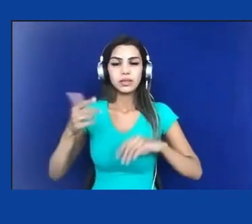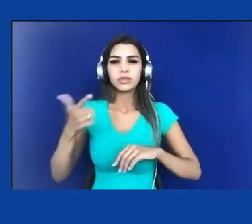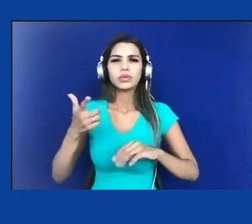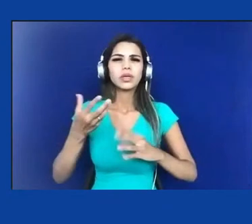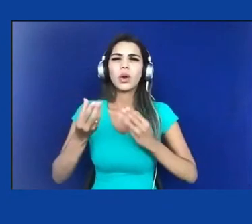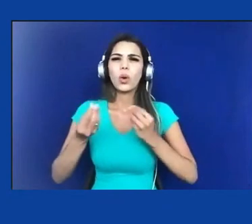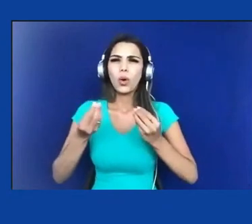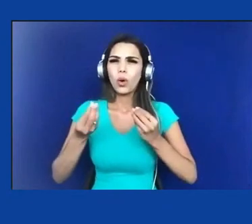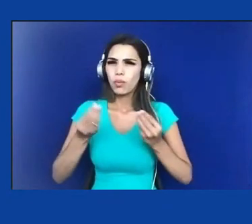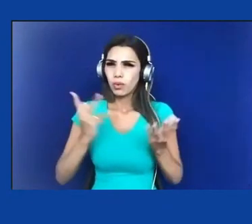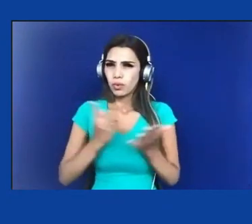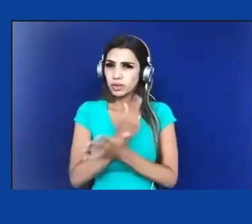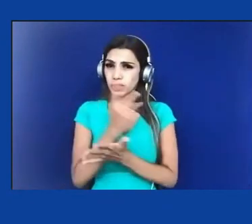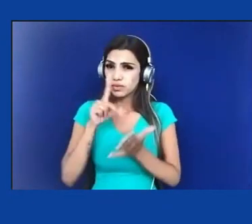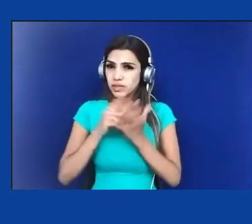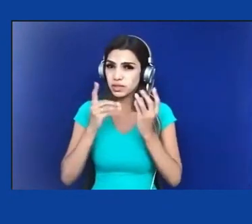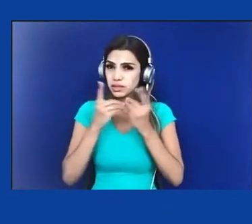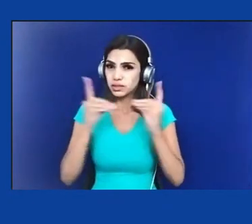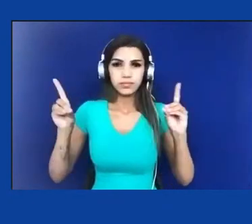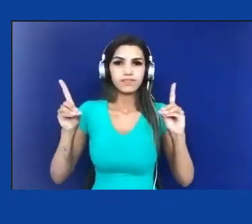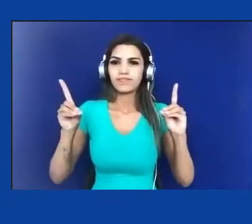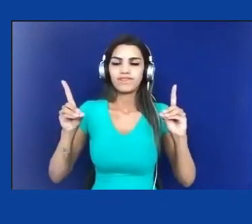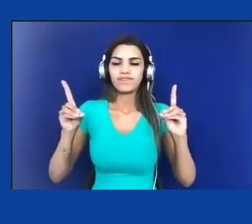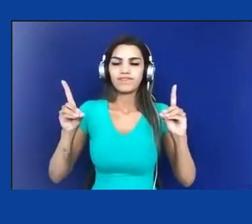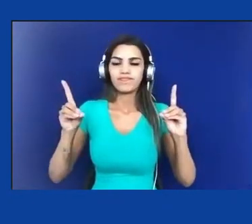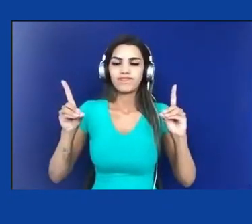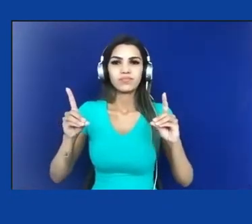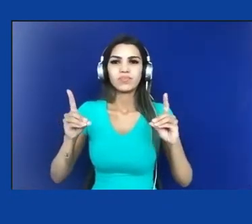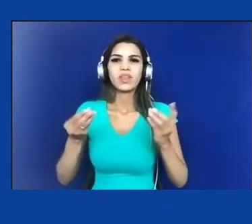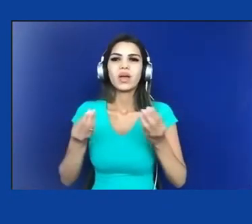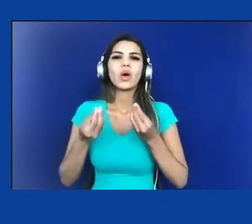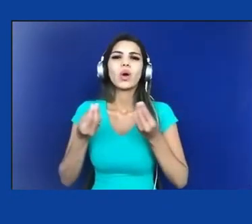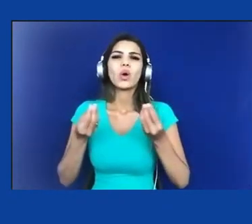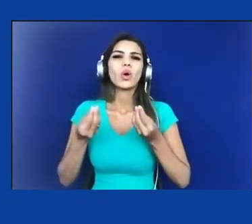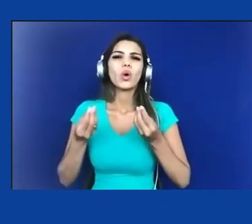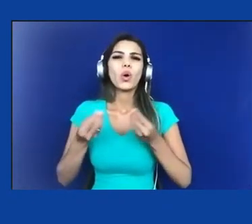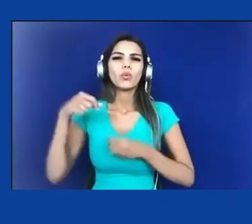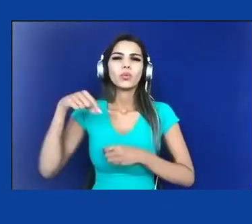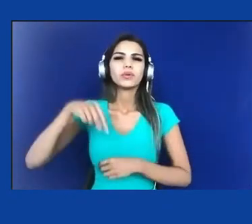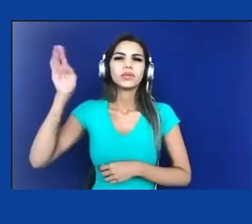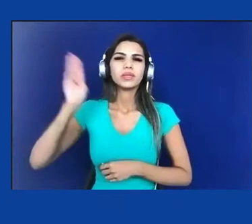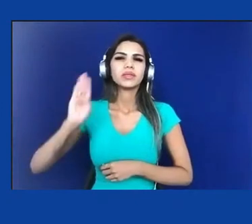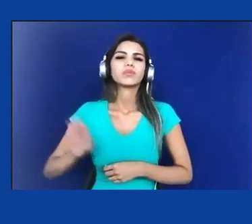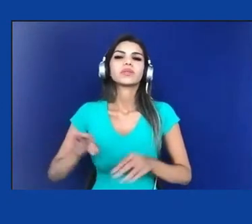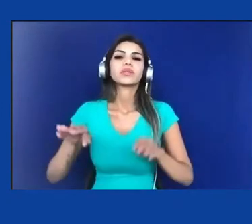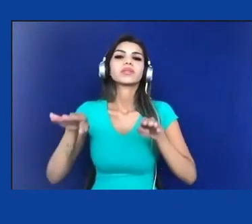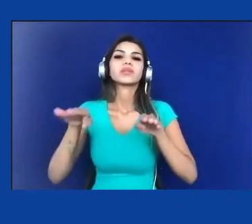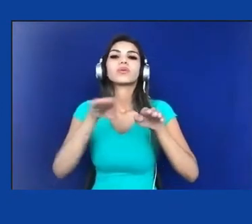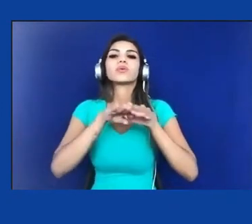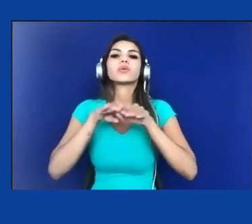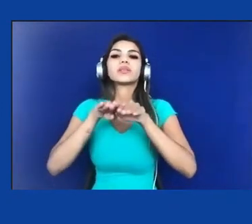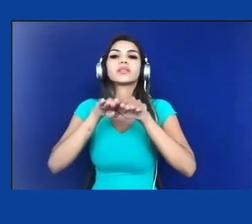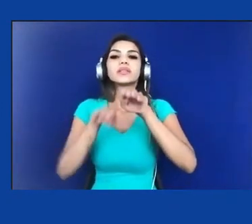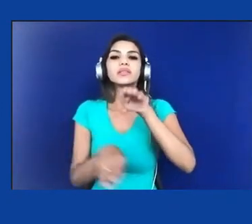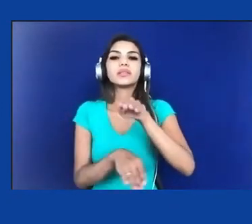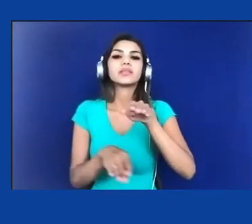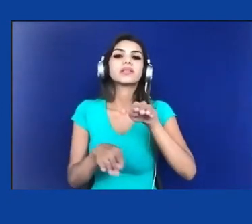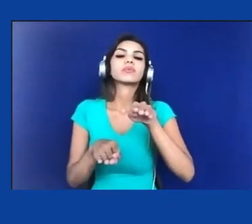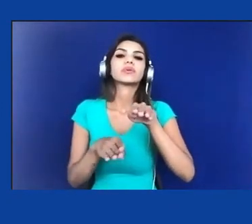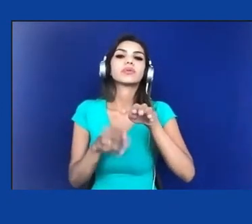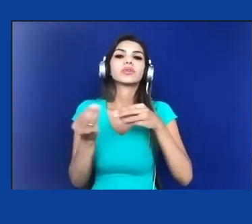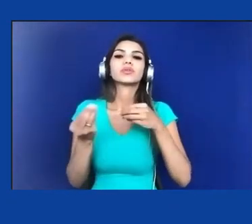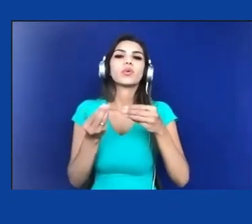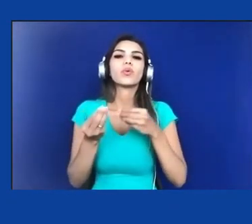medida as desigualdades têm sido equacionadas no Brasil ou seriam as desigualdades no atual